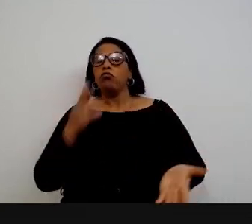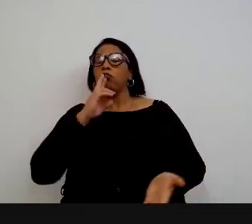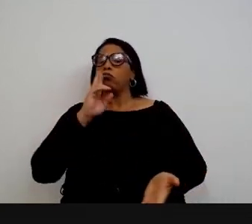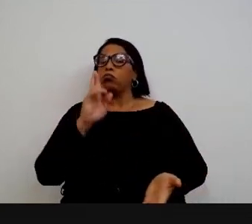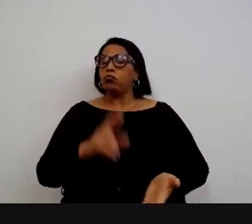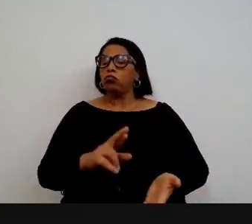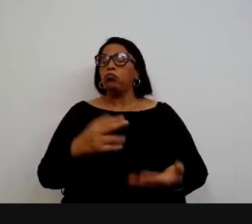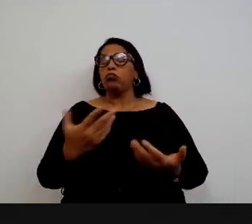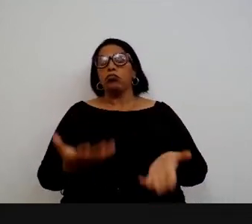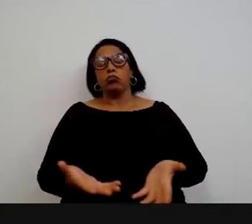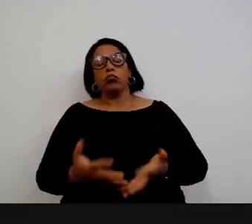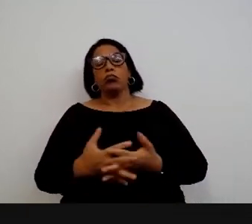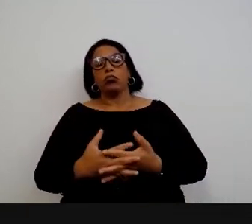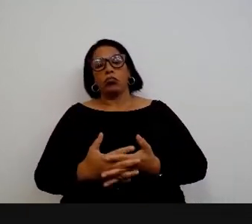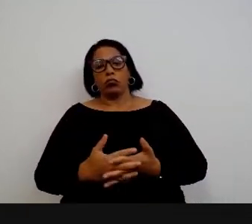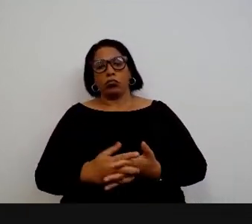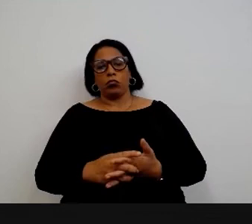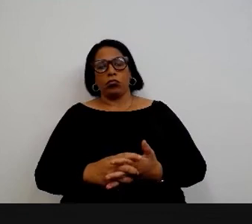é a pergunta dele